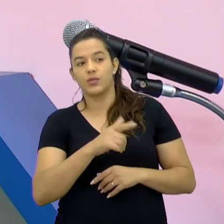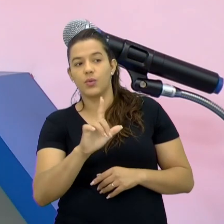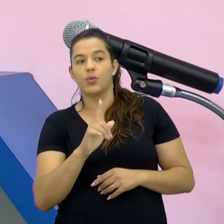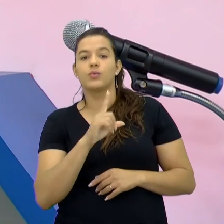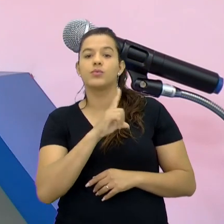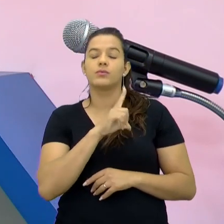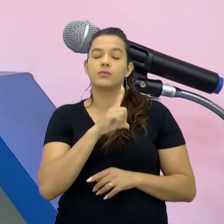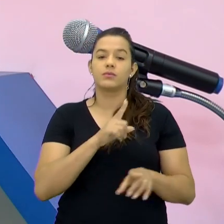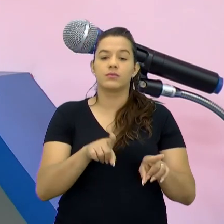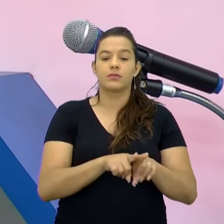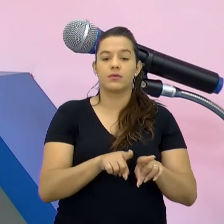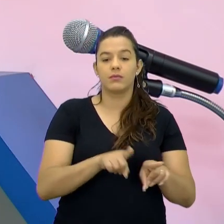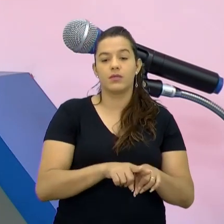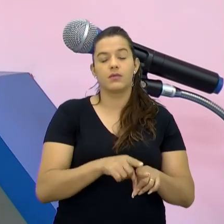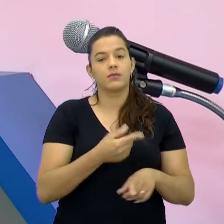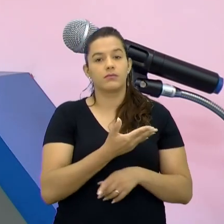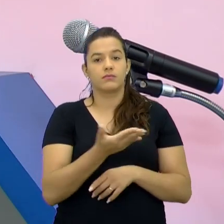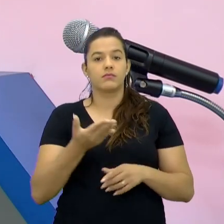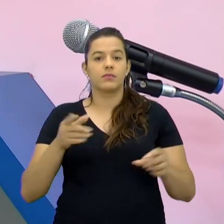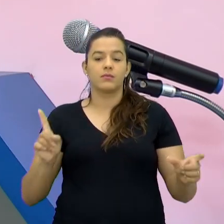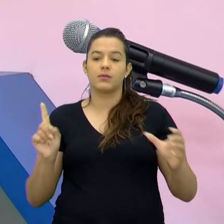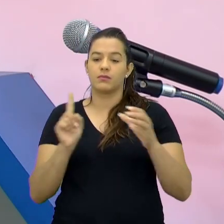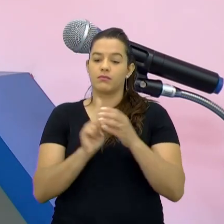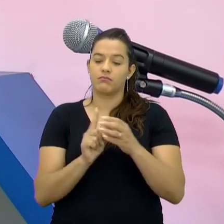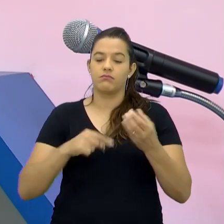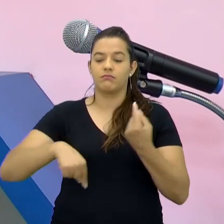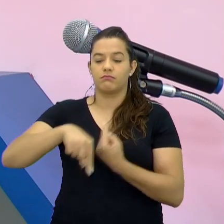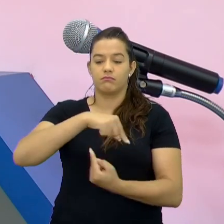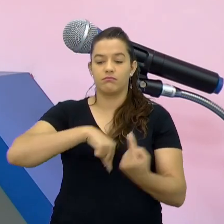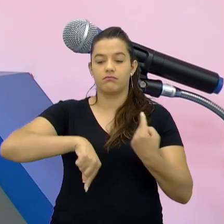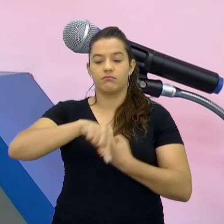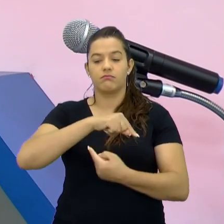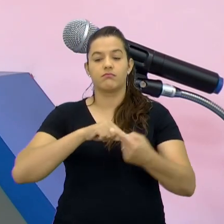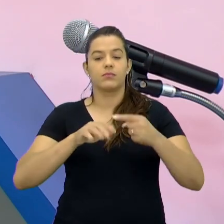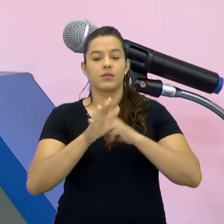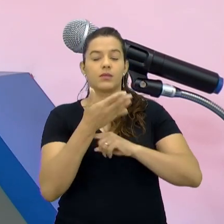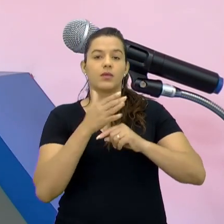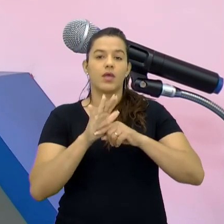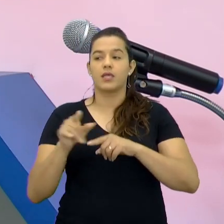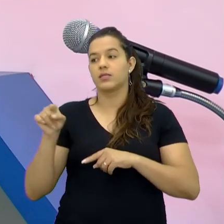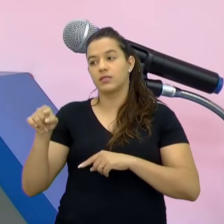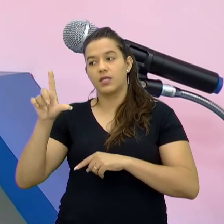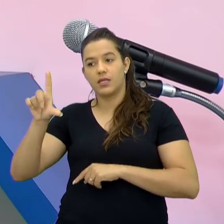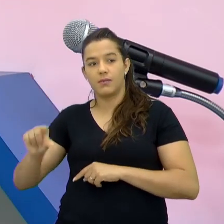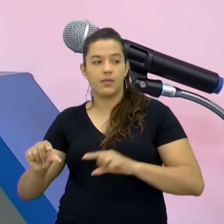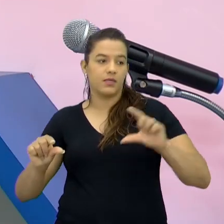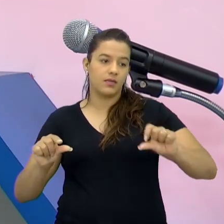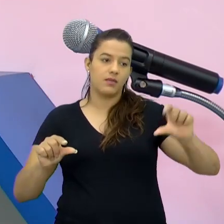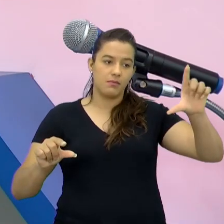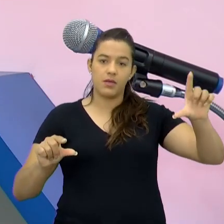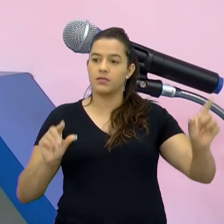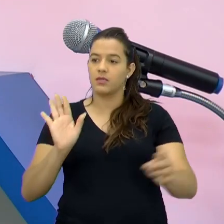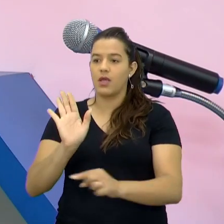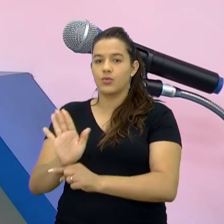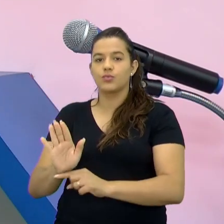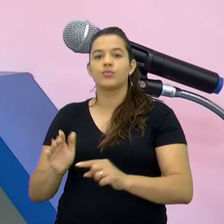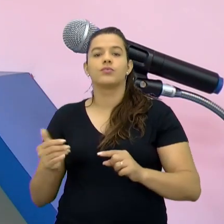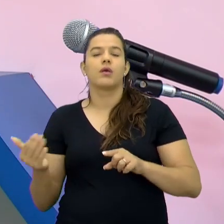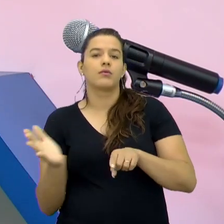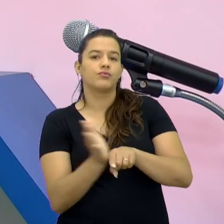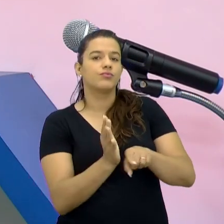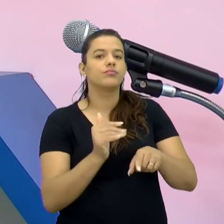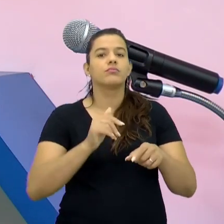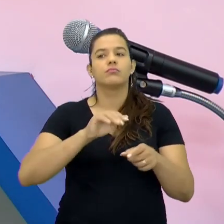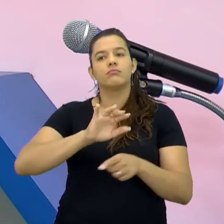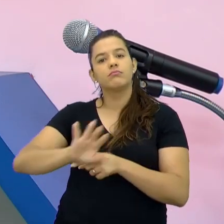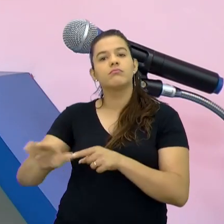ali Para poder fazer Certa atividade A auxiliar de certa forma O que tem menos Para que ele comece A se interessar mais Porque a ideia é essa